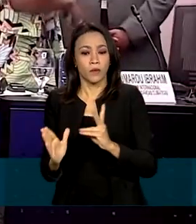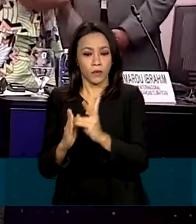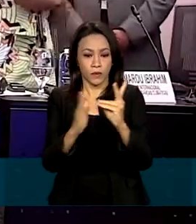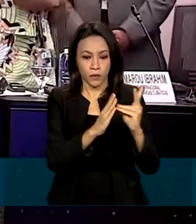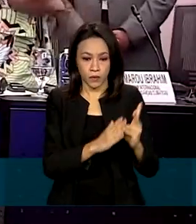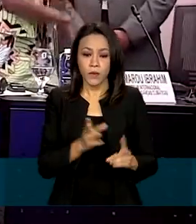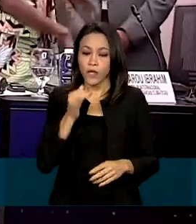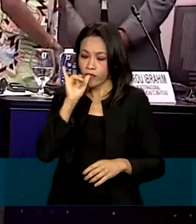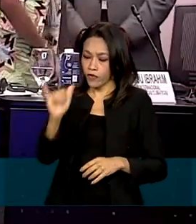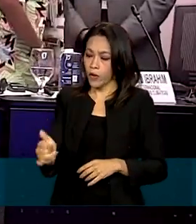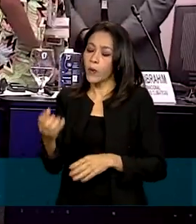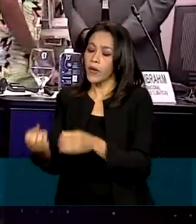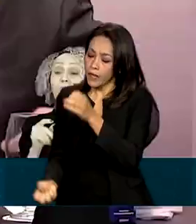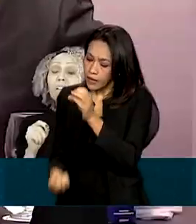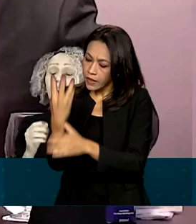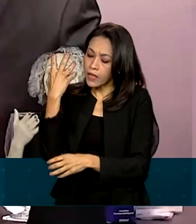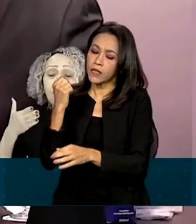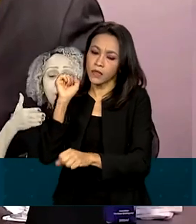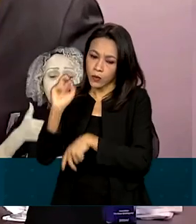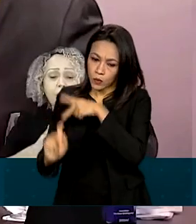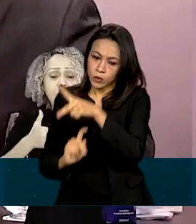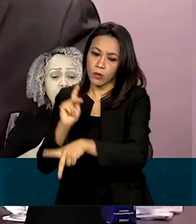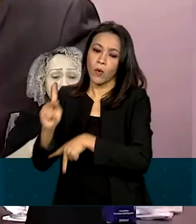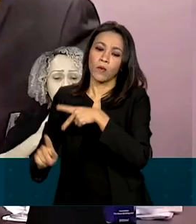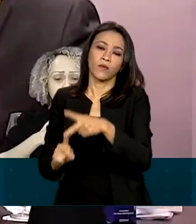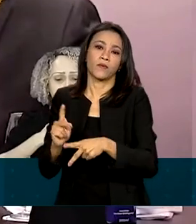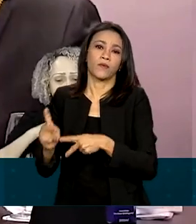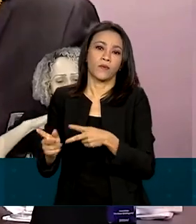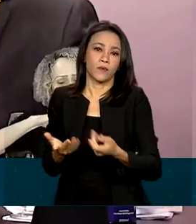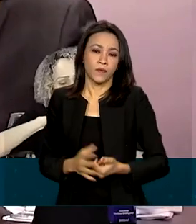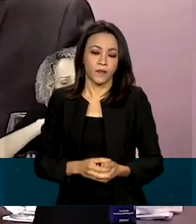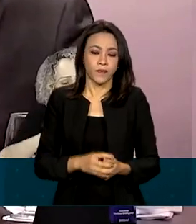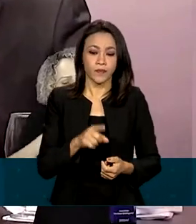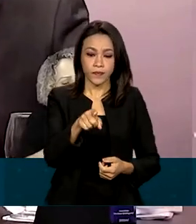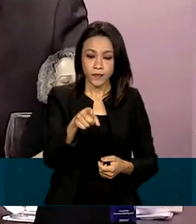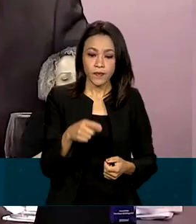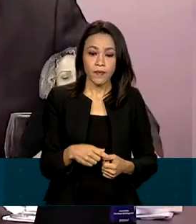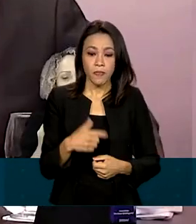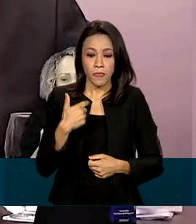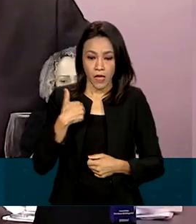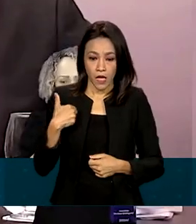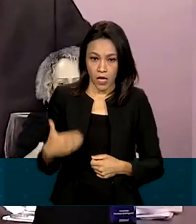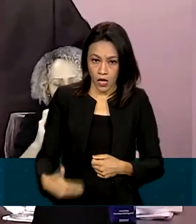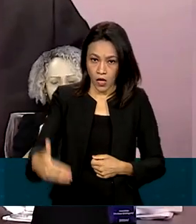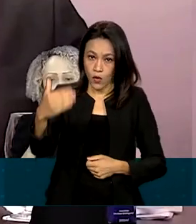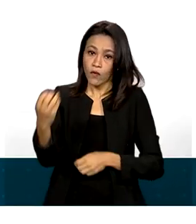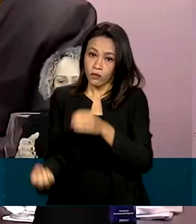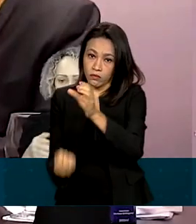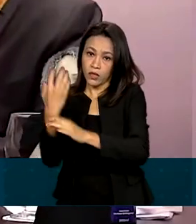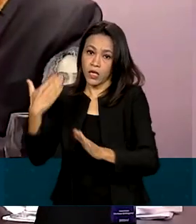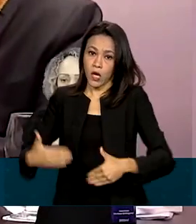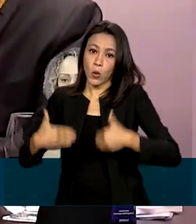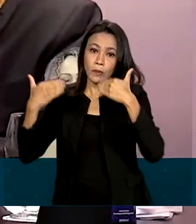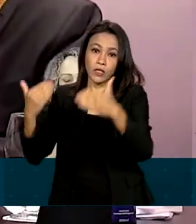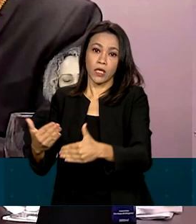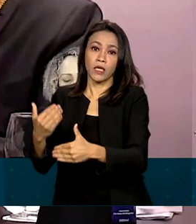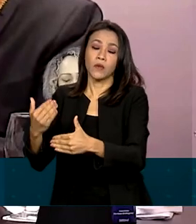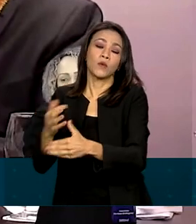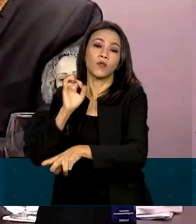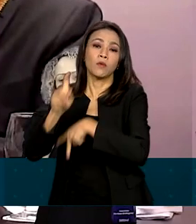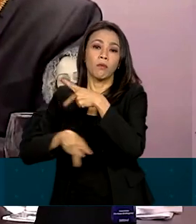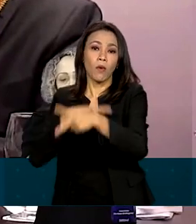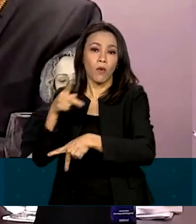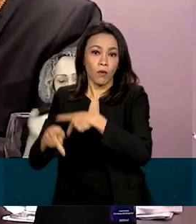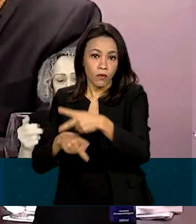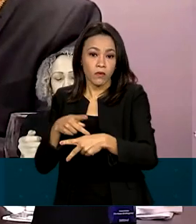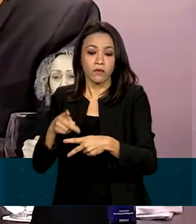Ministério dos Povos Originários. Por isso que eu estou criando o Ministério dos Povos Originários. Nós vamos ter uma saúde